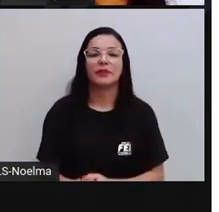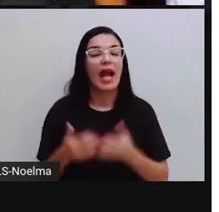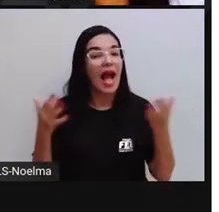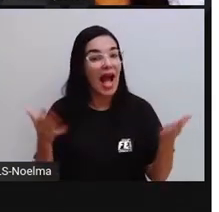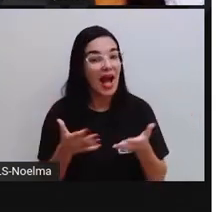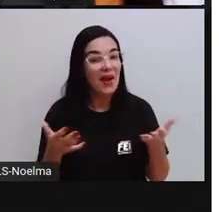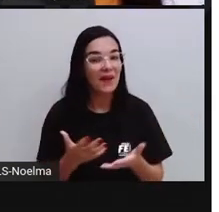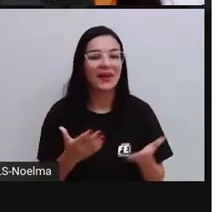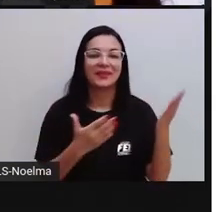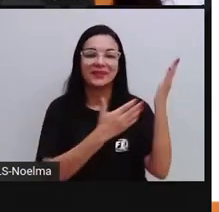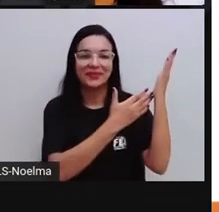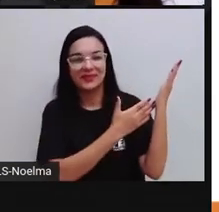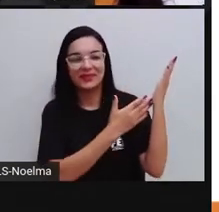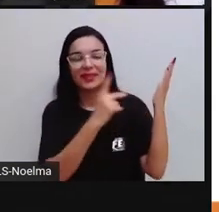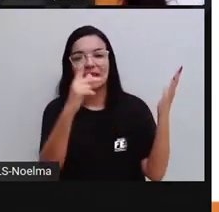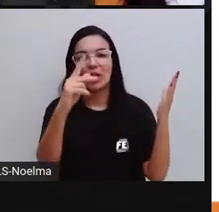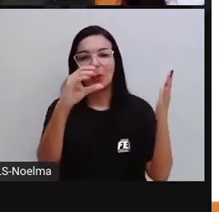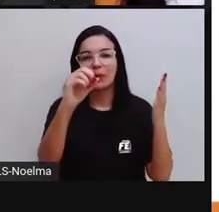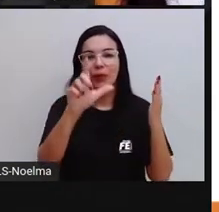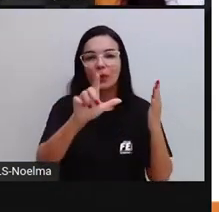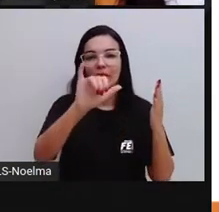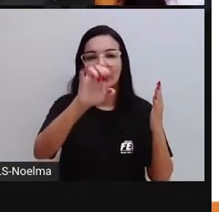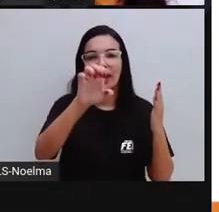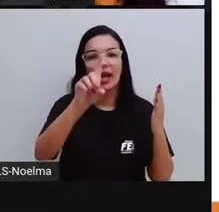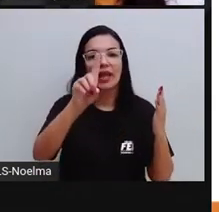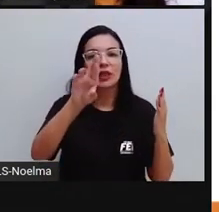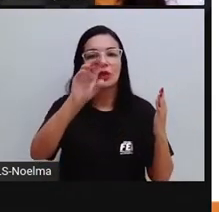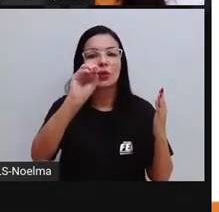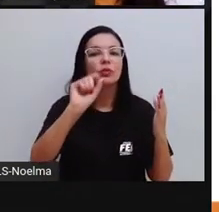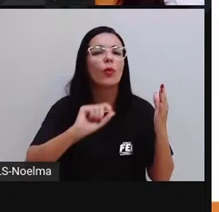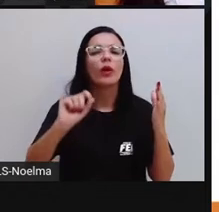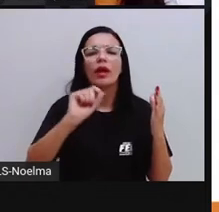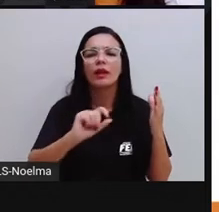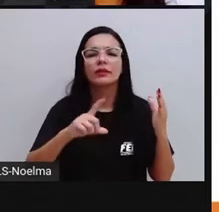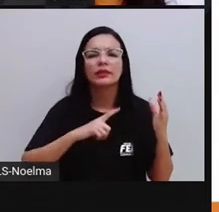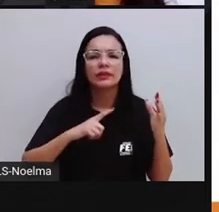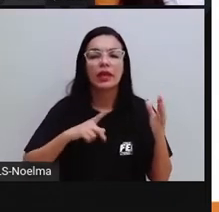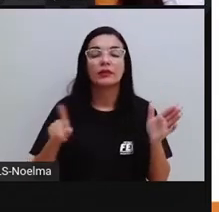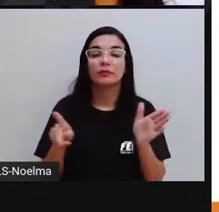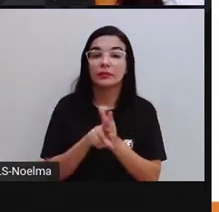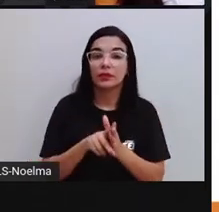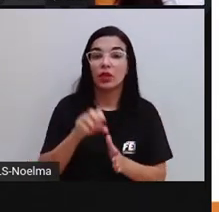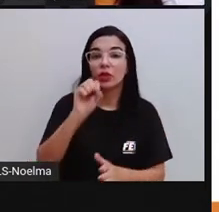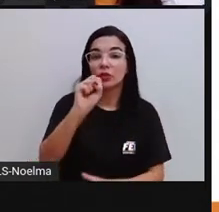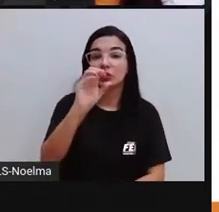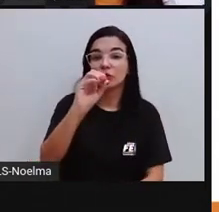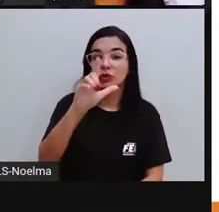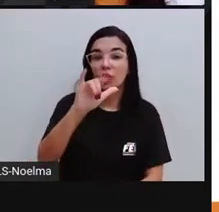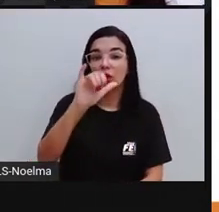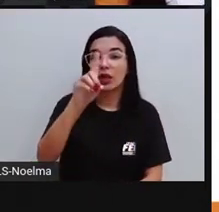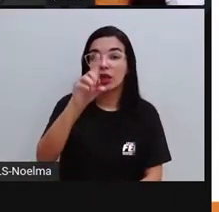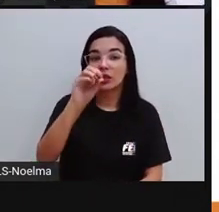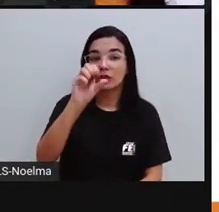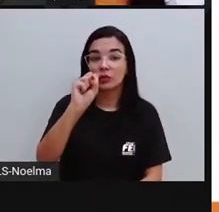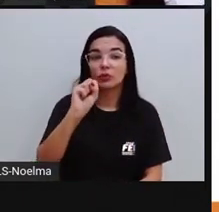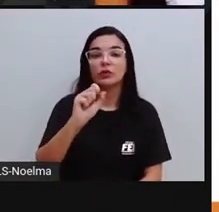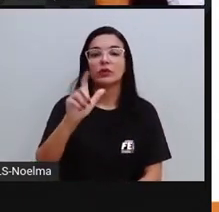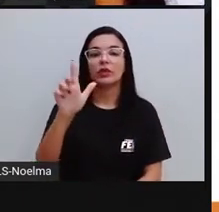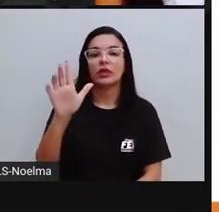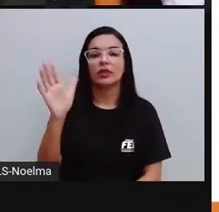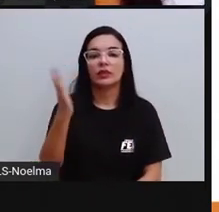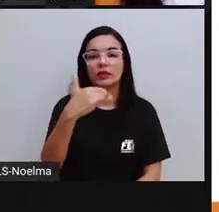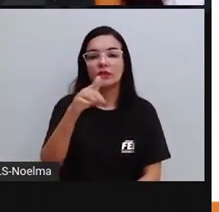E os poliedros? Os poliedros, eles são sólidos geométricos, são limitados por um número